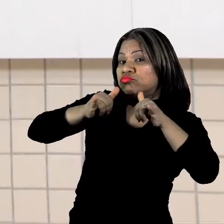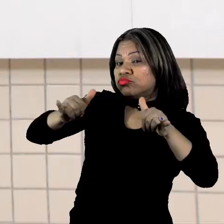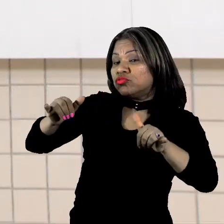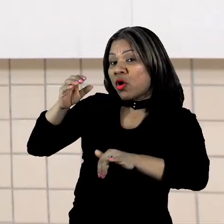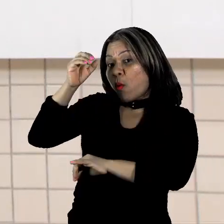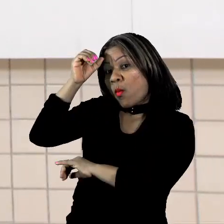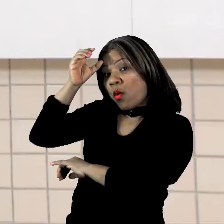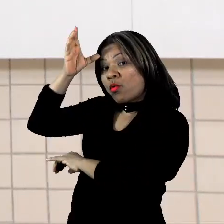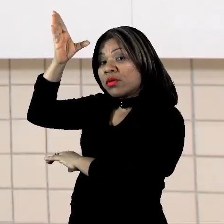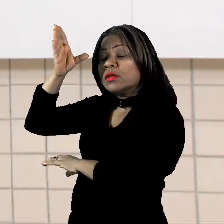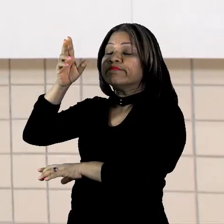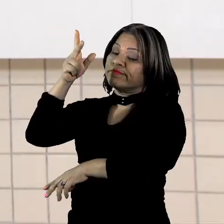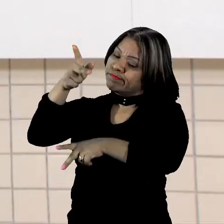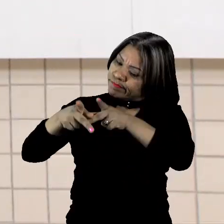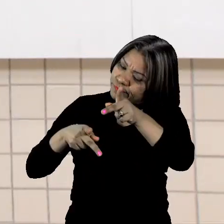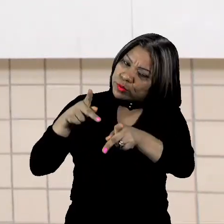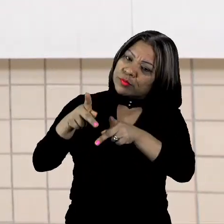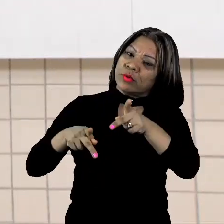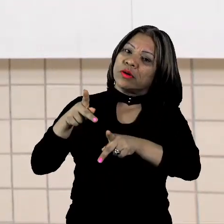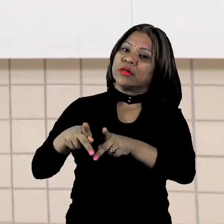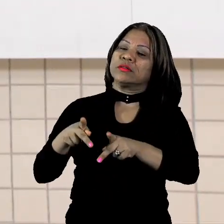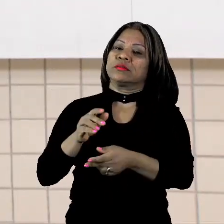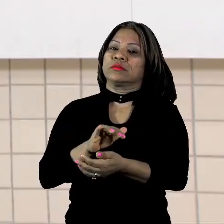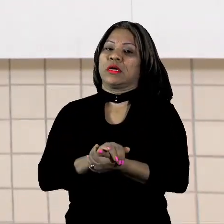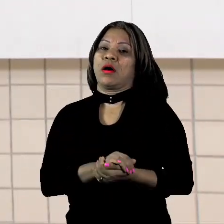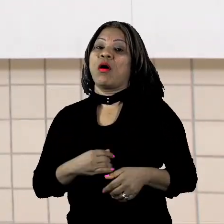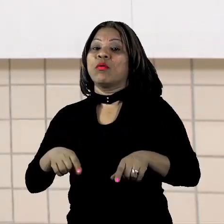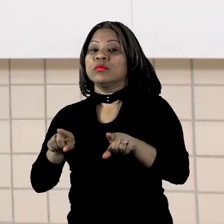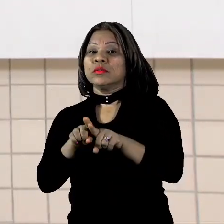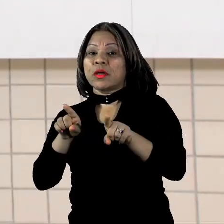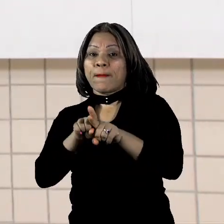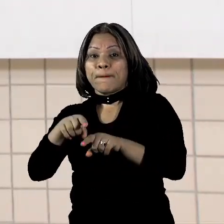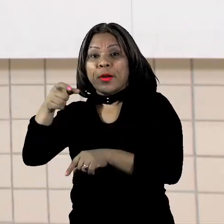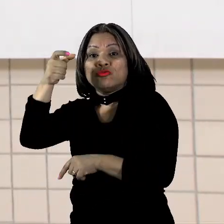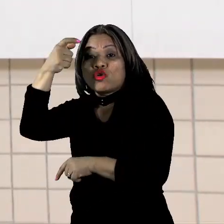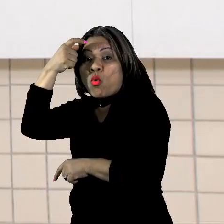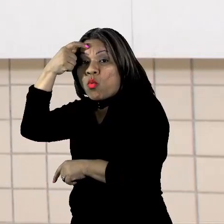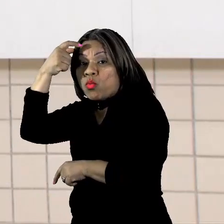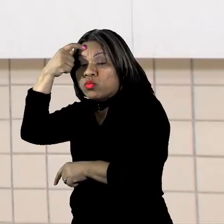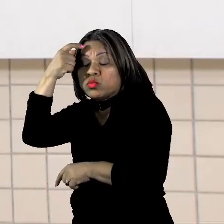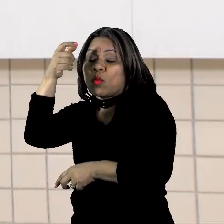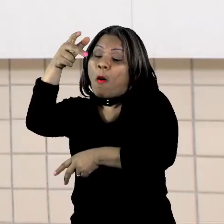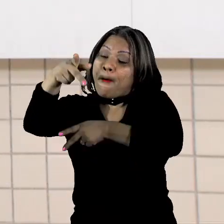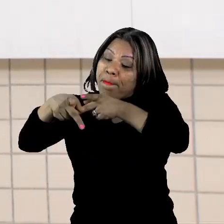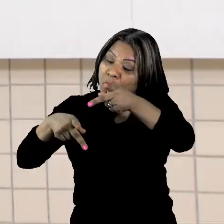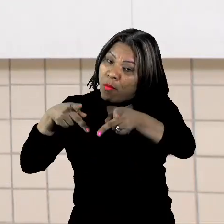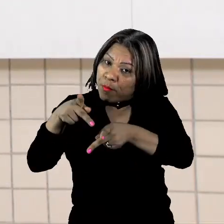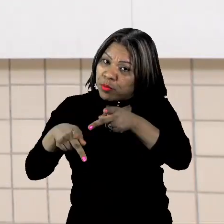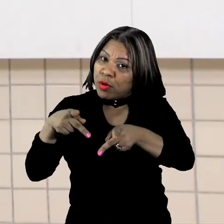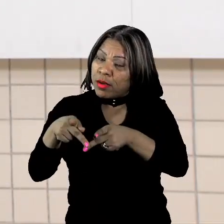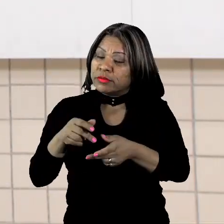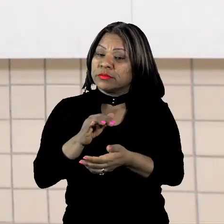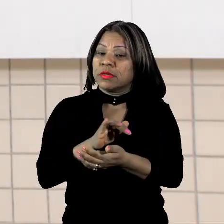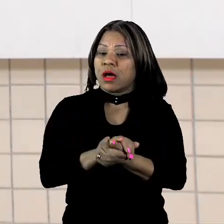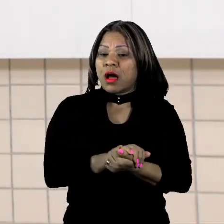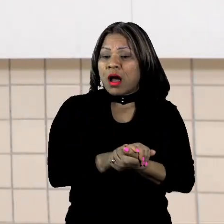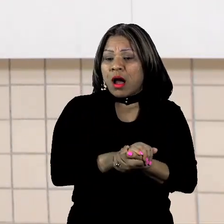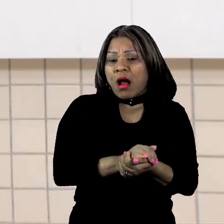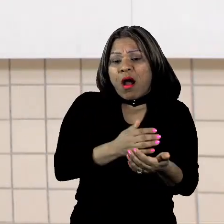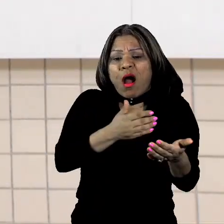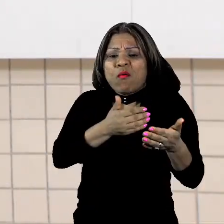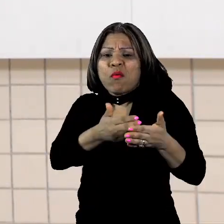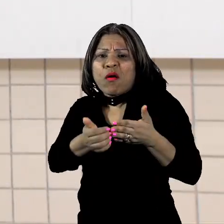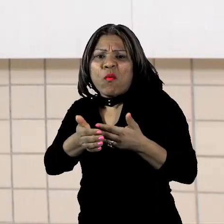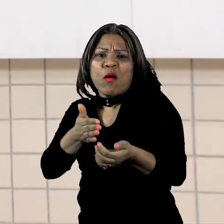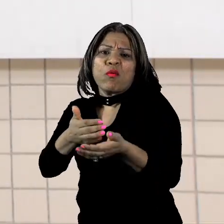população. É uma maneira de conscientizar a população a respeito de algo que esteja acontecendo